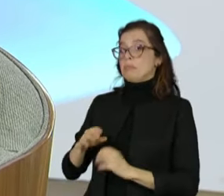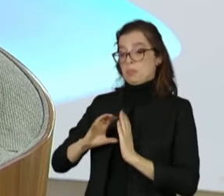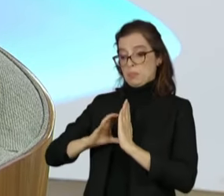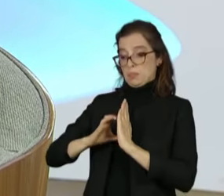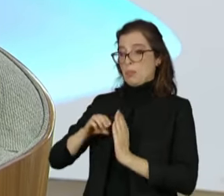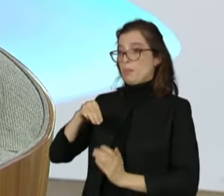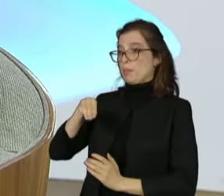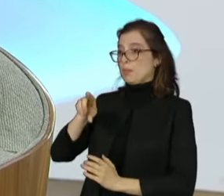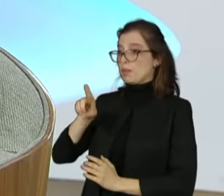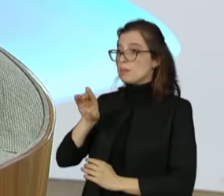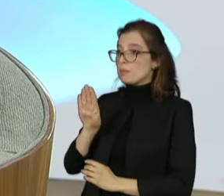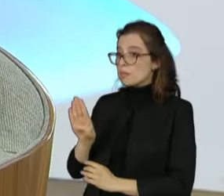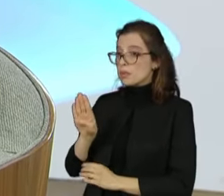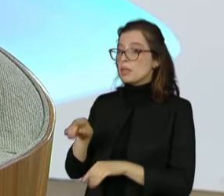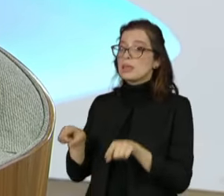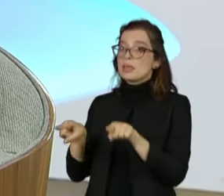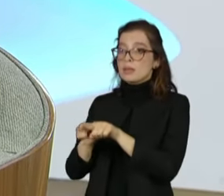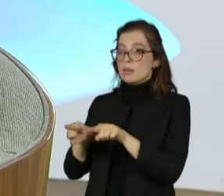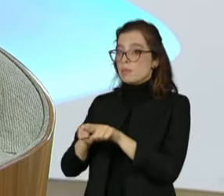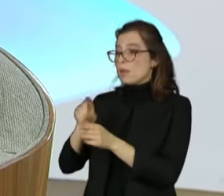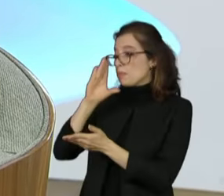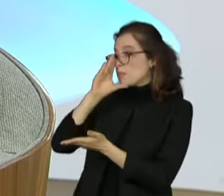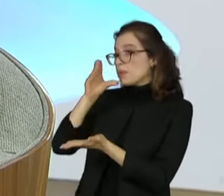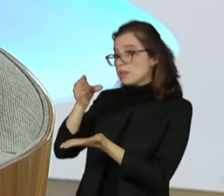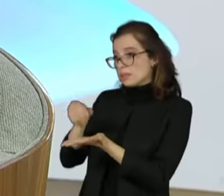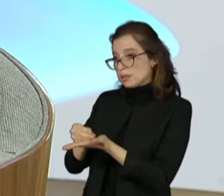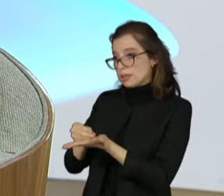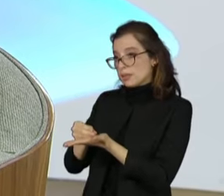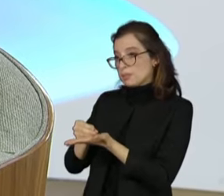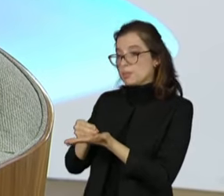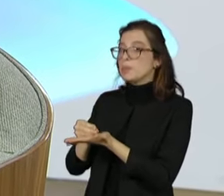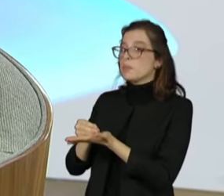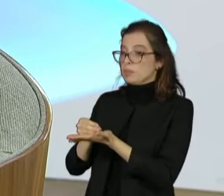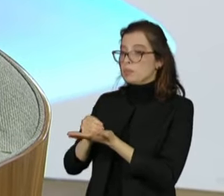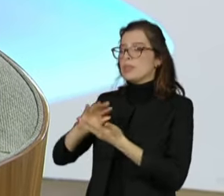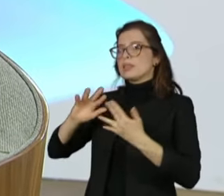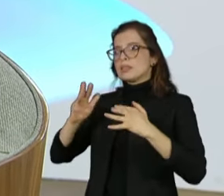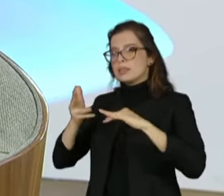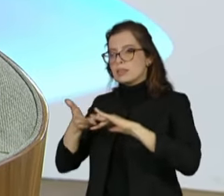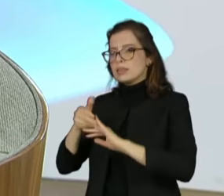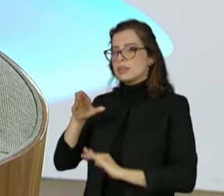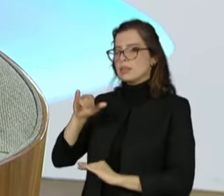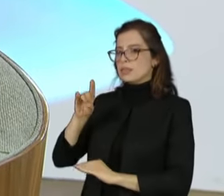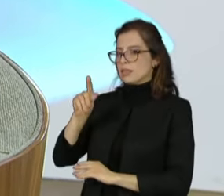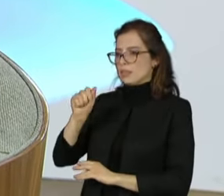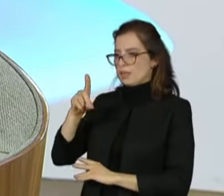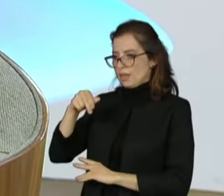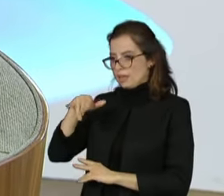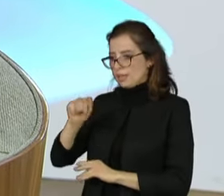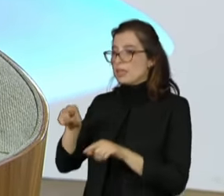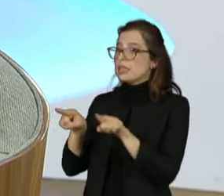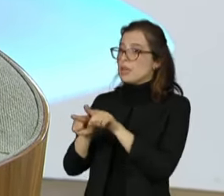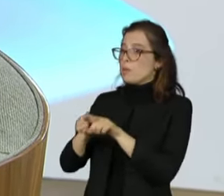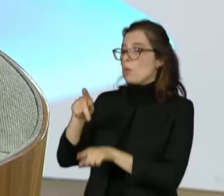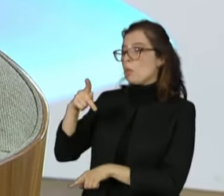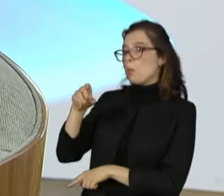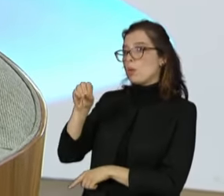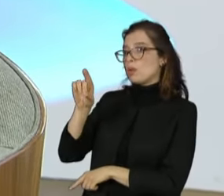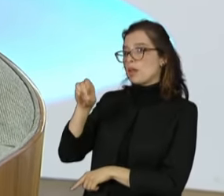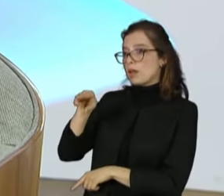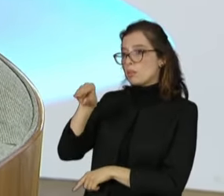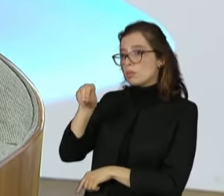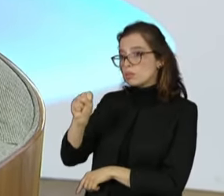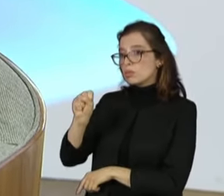MDB, pelo PSDB, pelo Cidadania e pelo Podemos. Isso me coloca, inclusive, como segunda candidatura com o maior número de partidos.